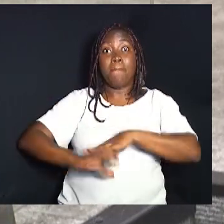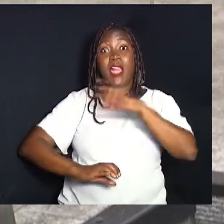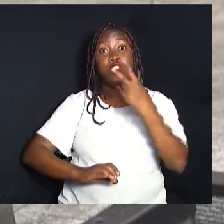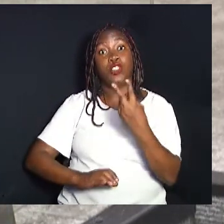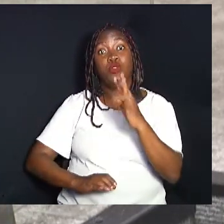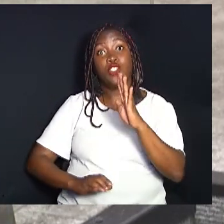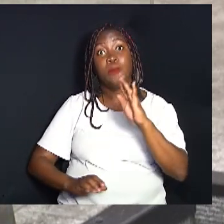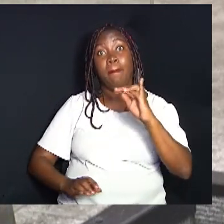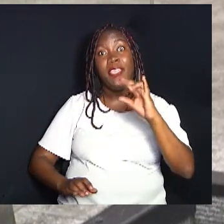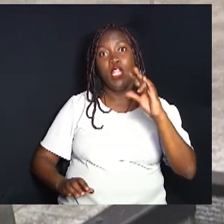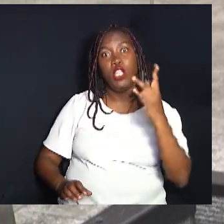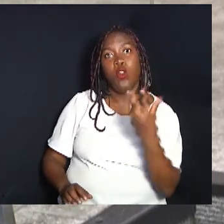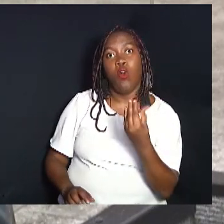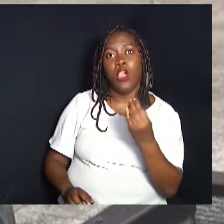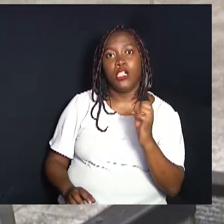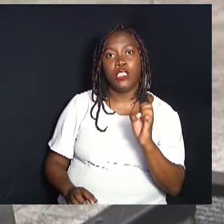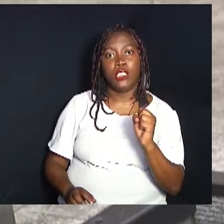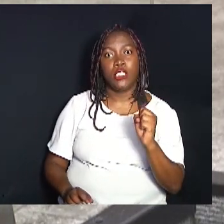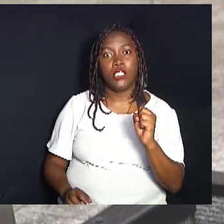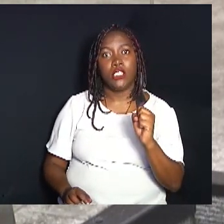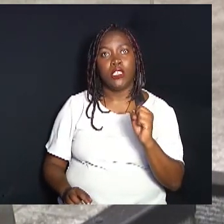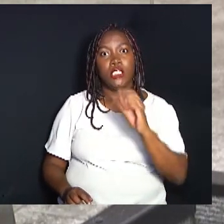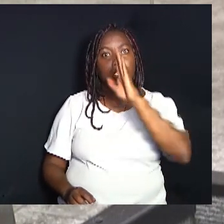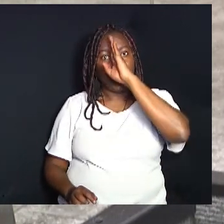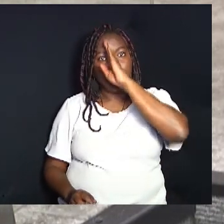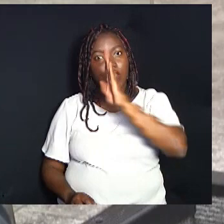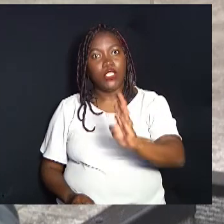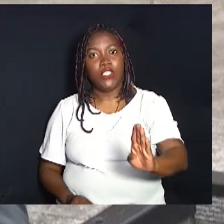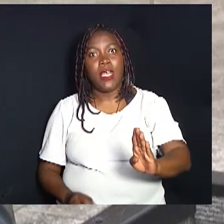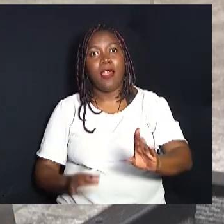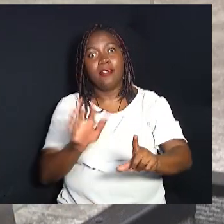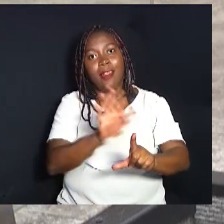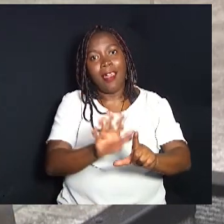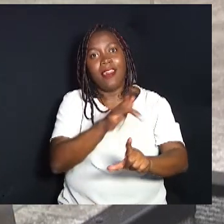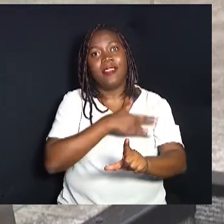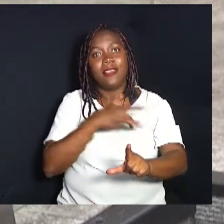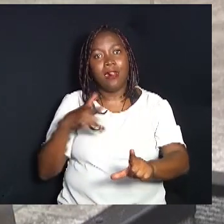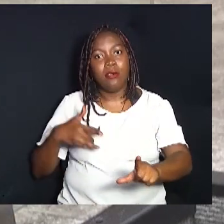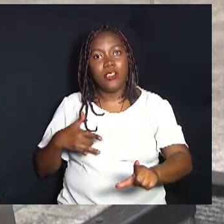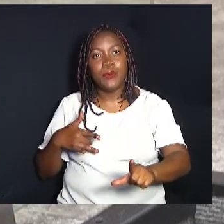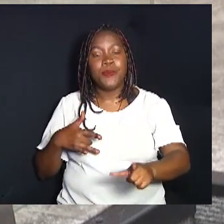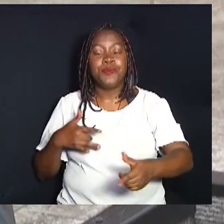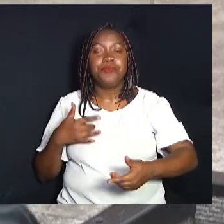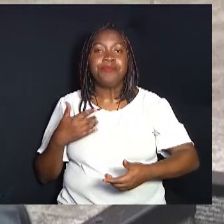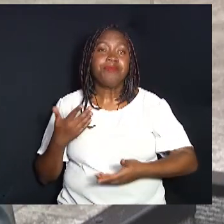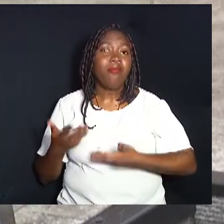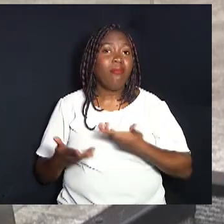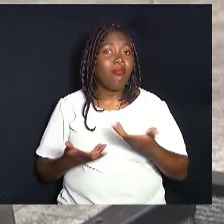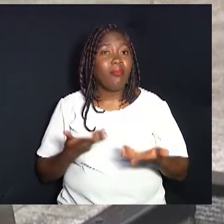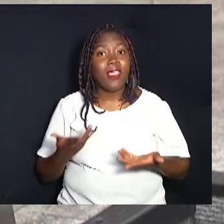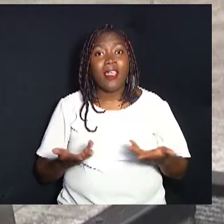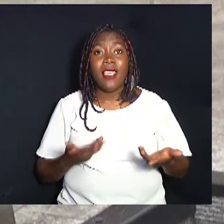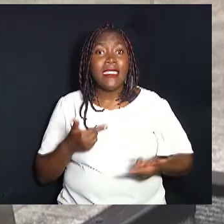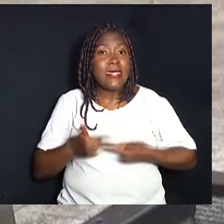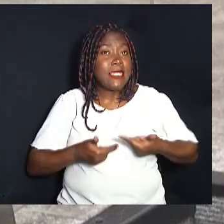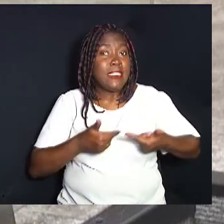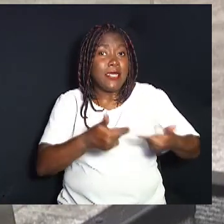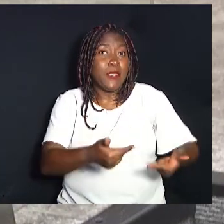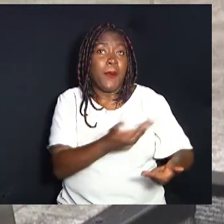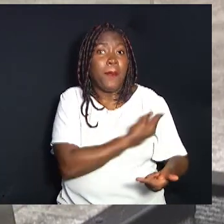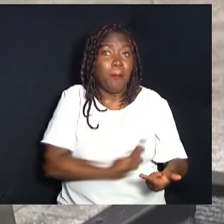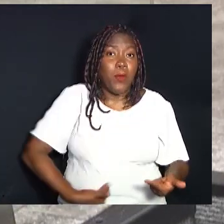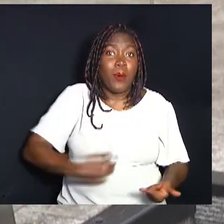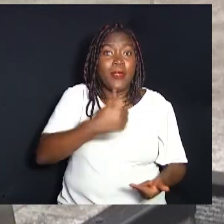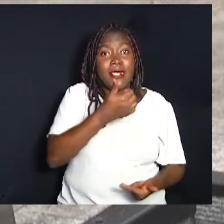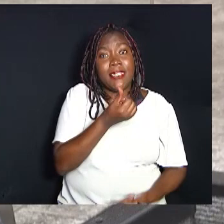também com mais de R$ 2 bilhões sendo destinado à área de saúde. Por exemplo,